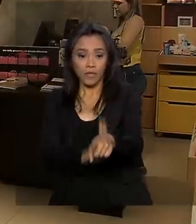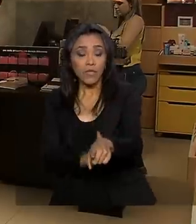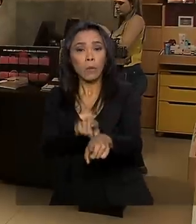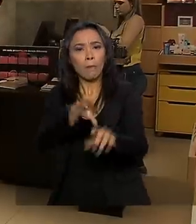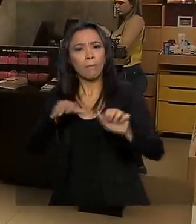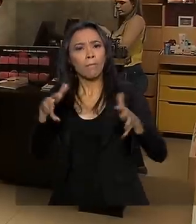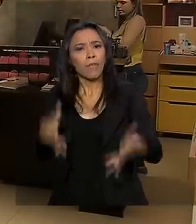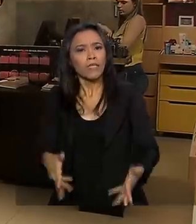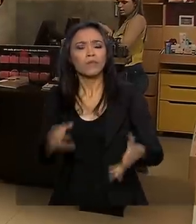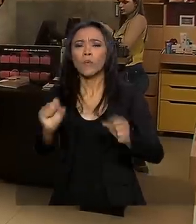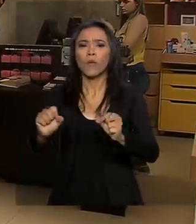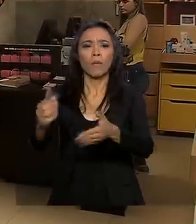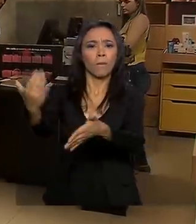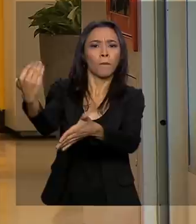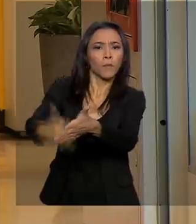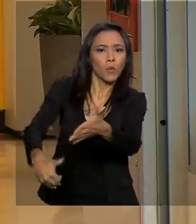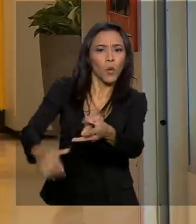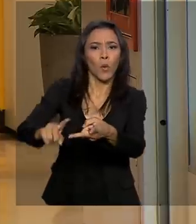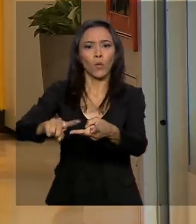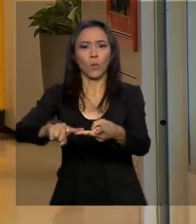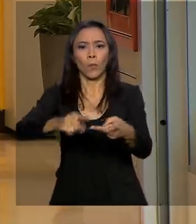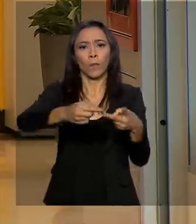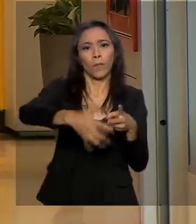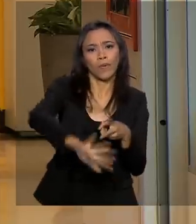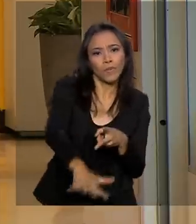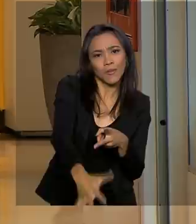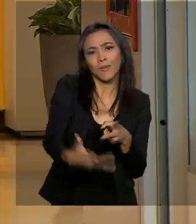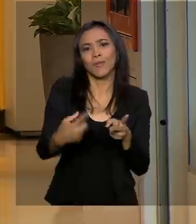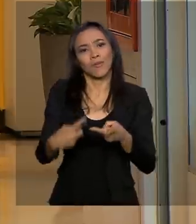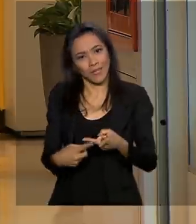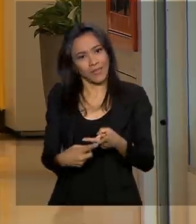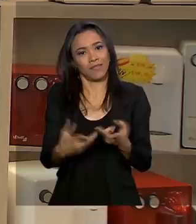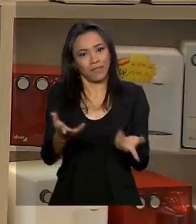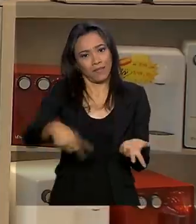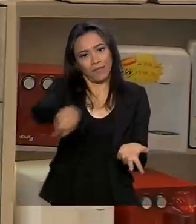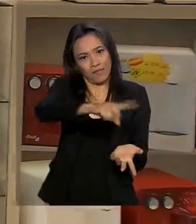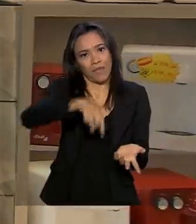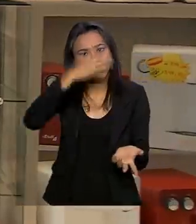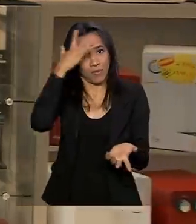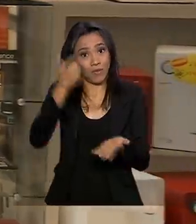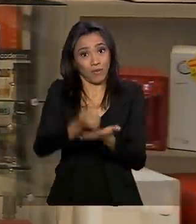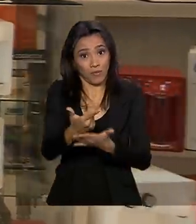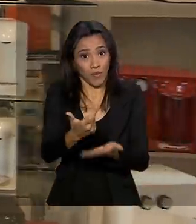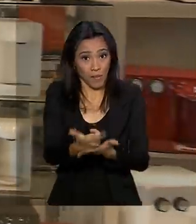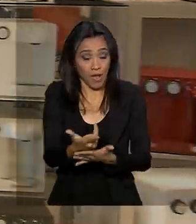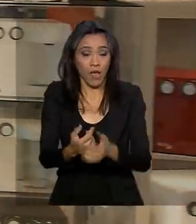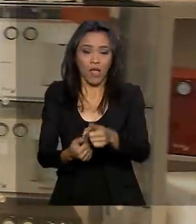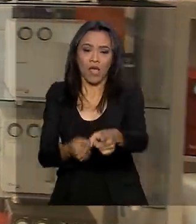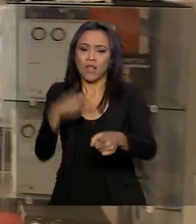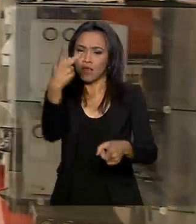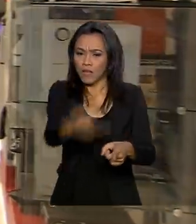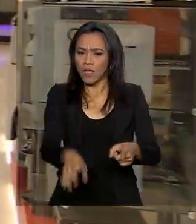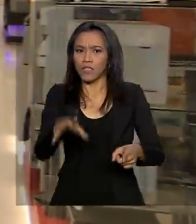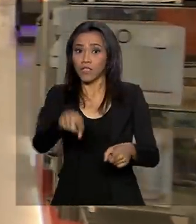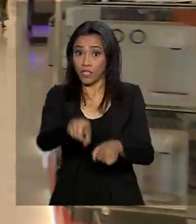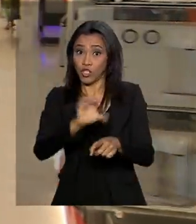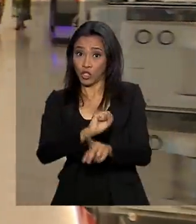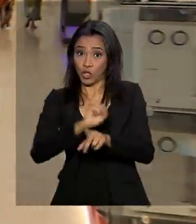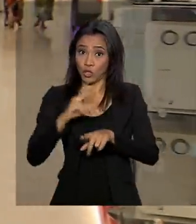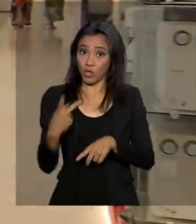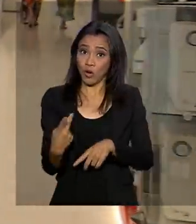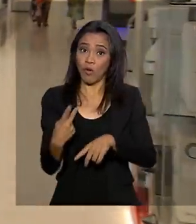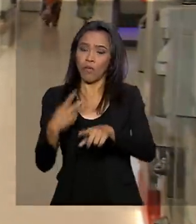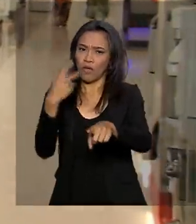oferecendo descontos, promoções e benefícios aos consumidores. Cerca de 100 lojas deste shopping mais tradicional de